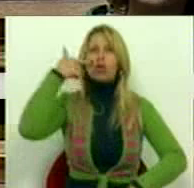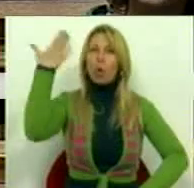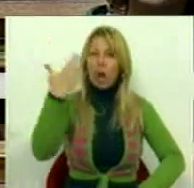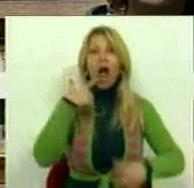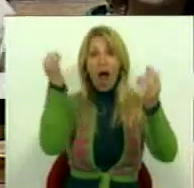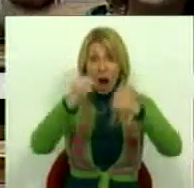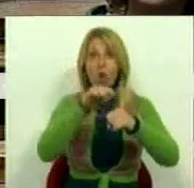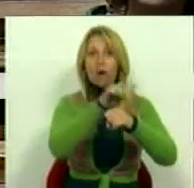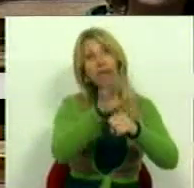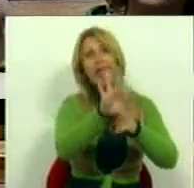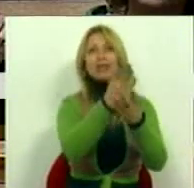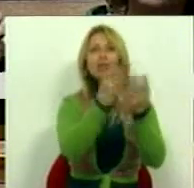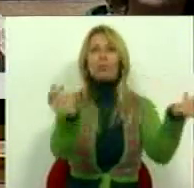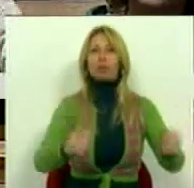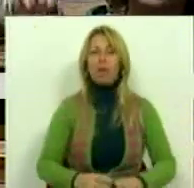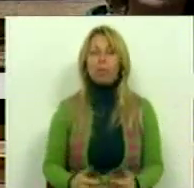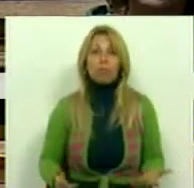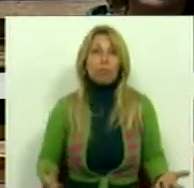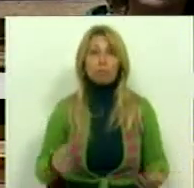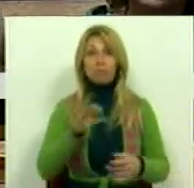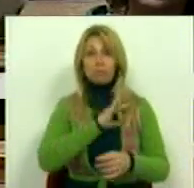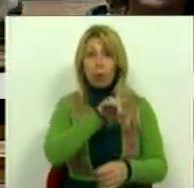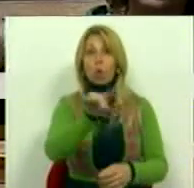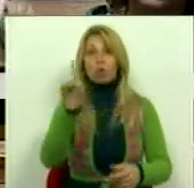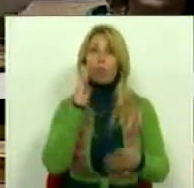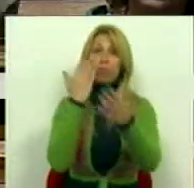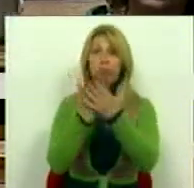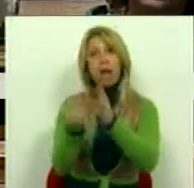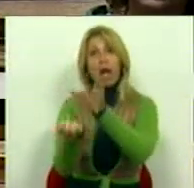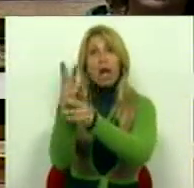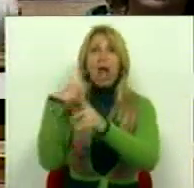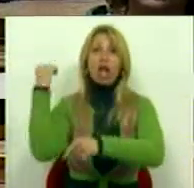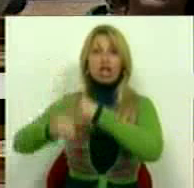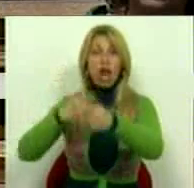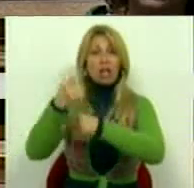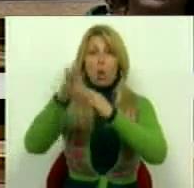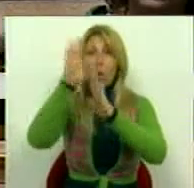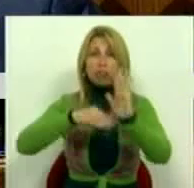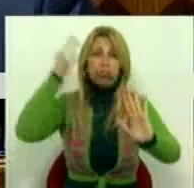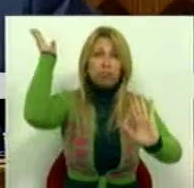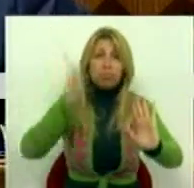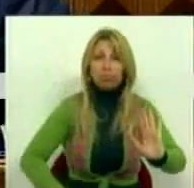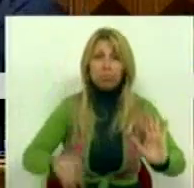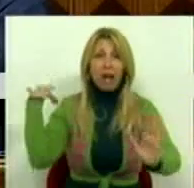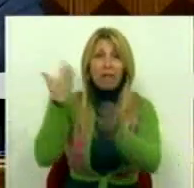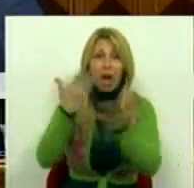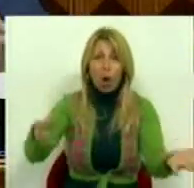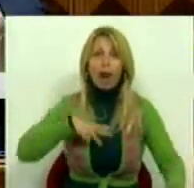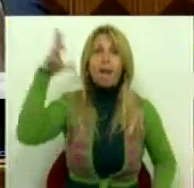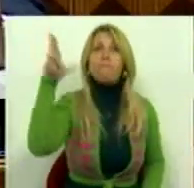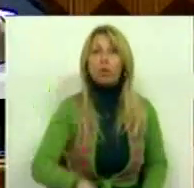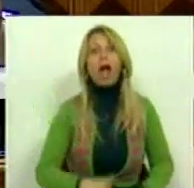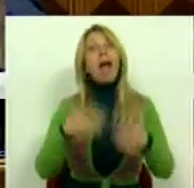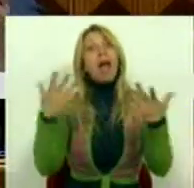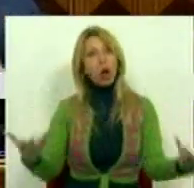solução. Ou seja, os senhores criaram a geração mais precária em Portugal. E agora, não satisfeito com isso,